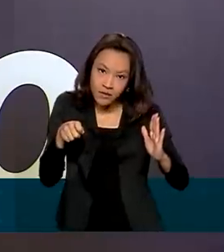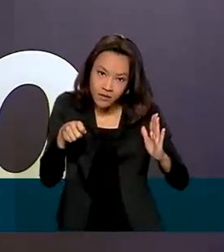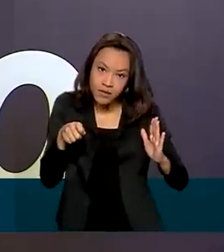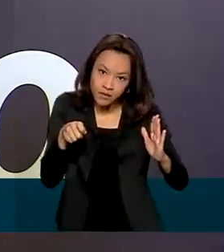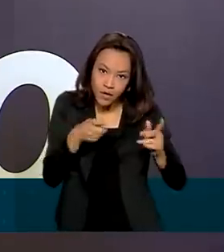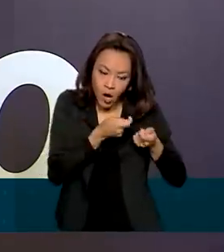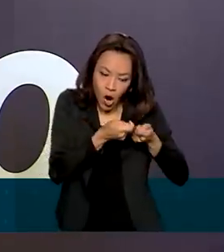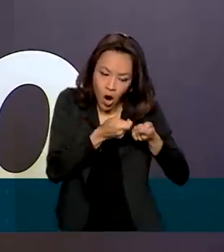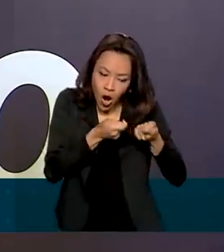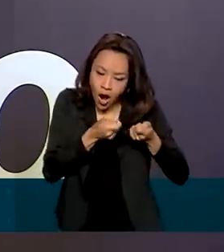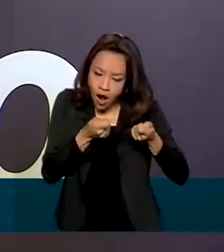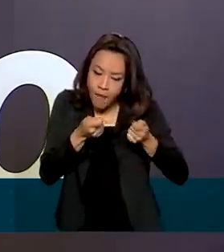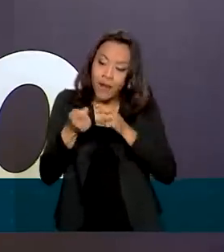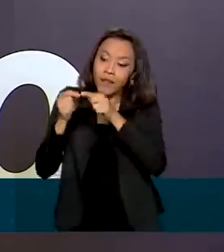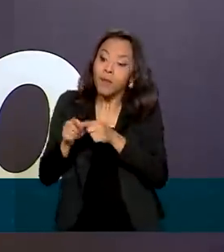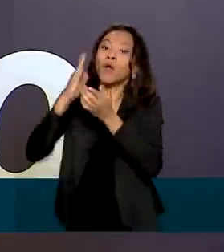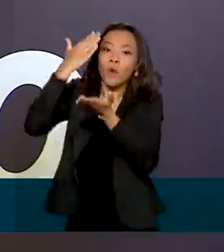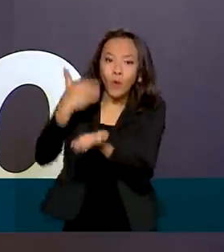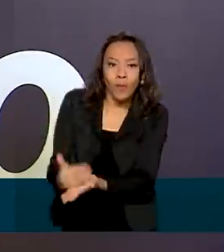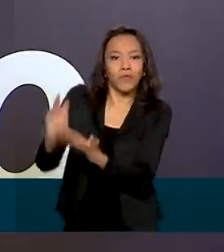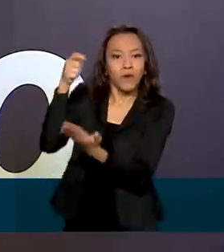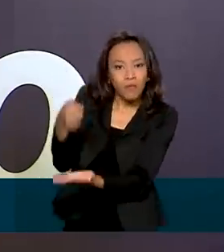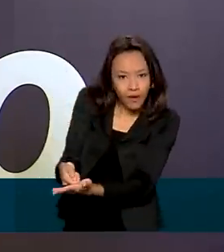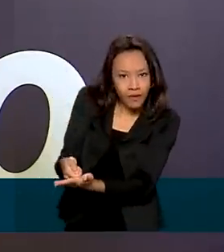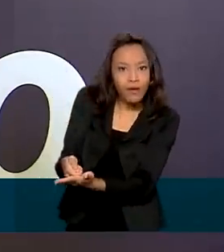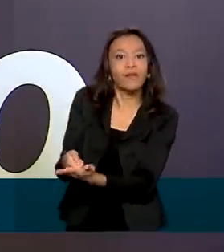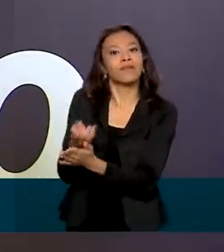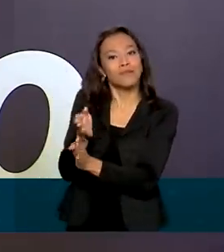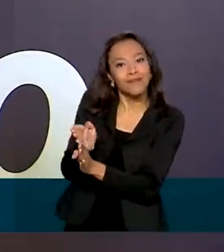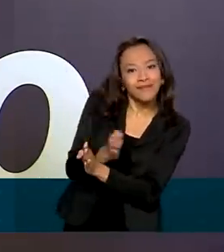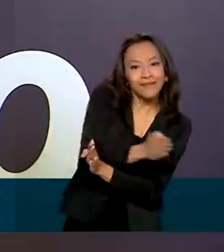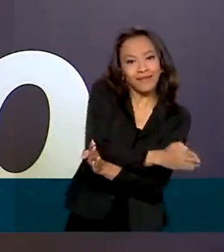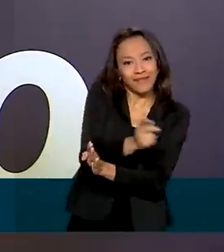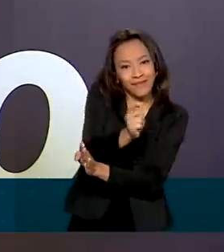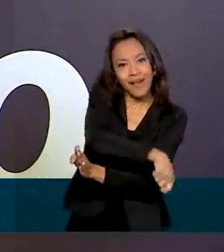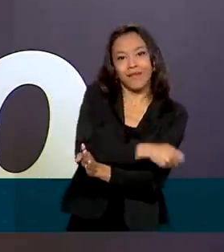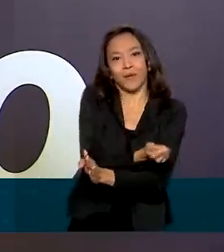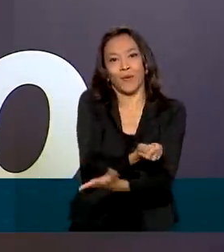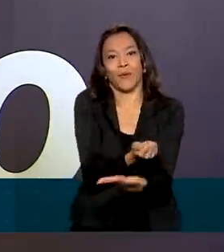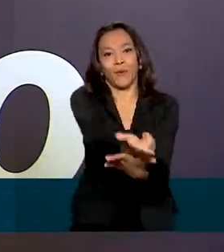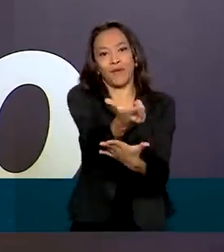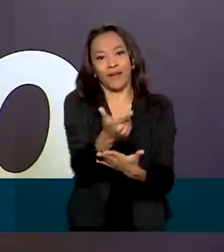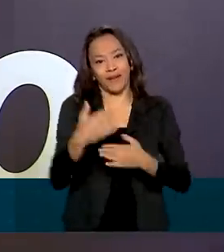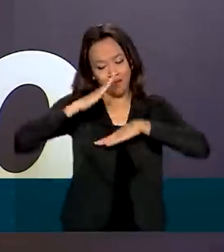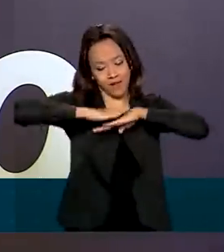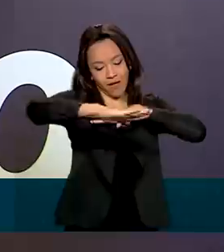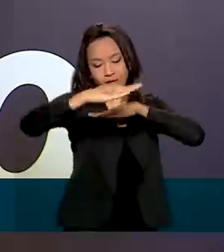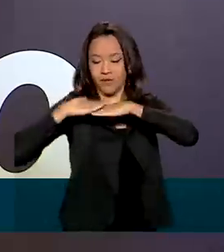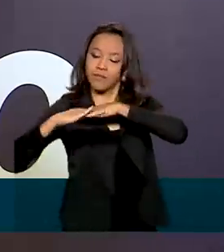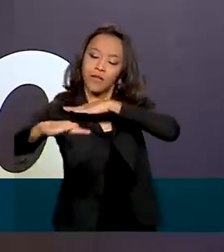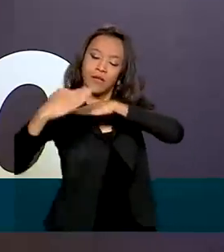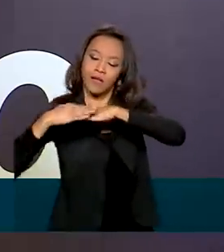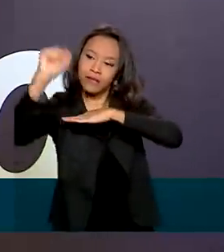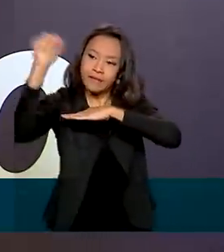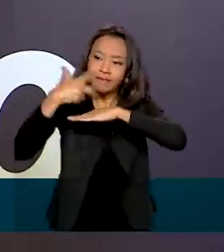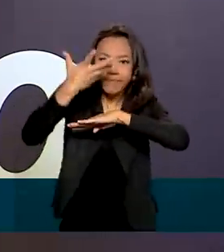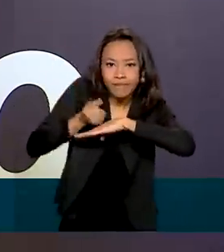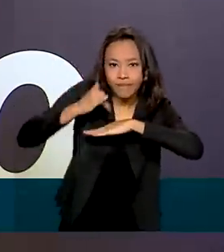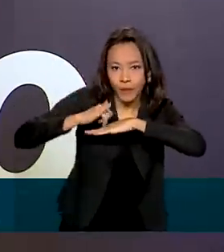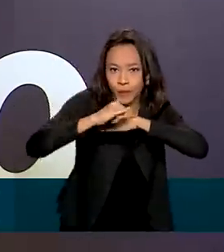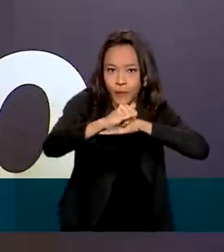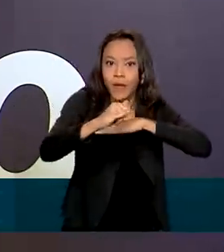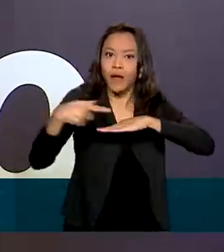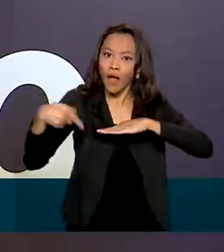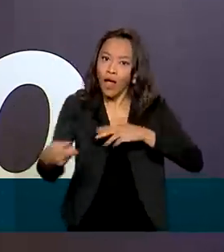conta, já ajuda para basicamente realizar a compra das placas. Então você tem uma maneira de